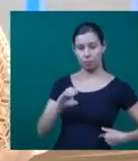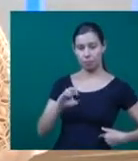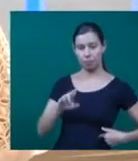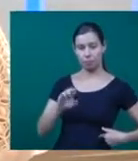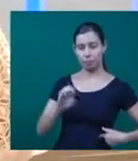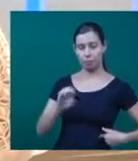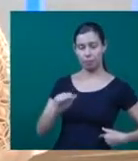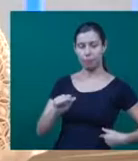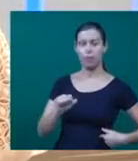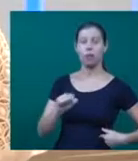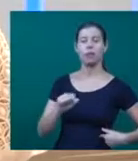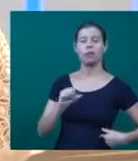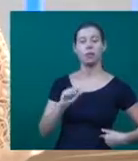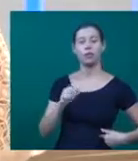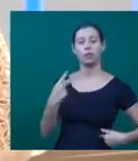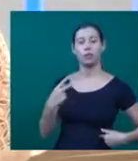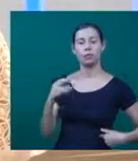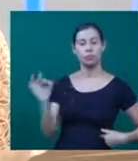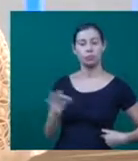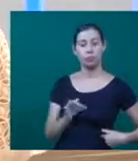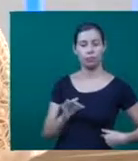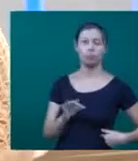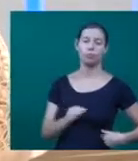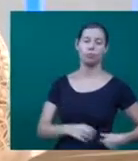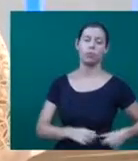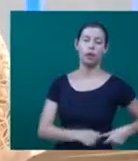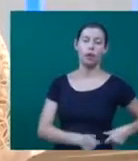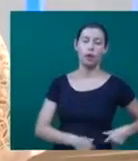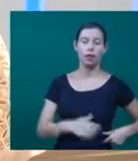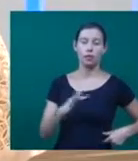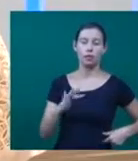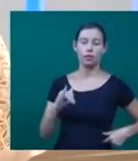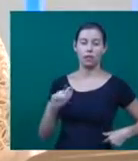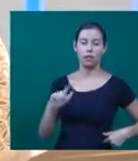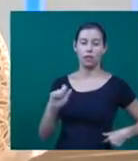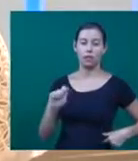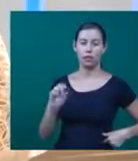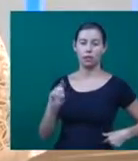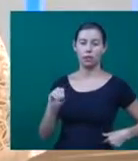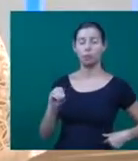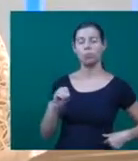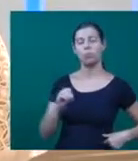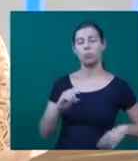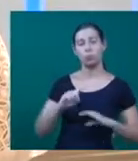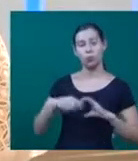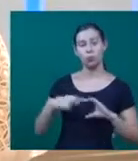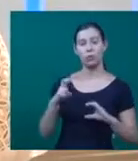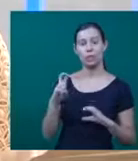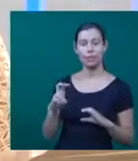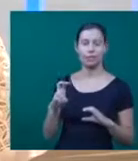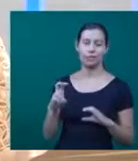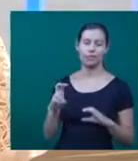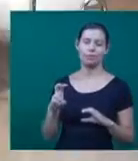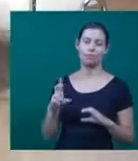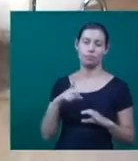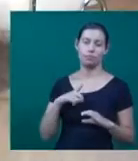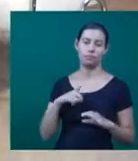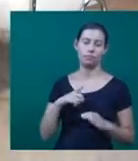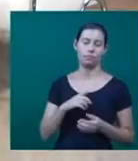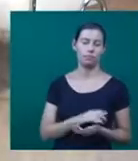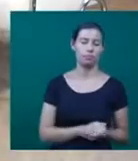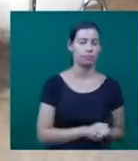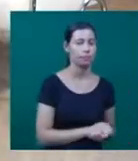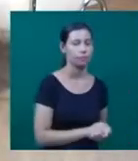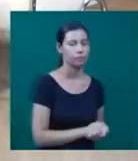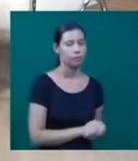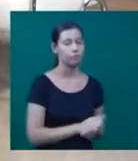e o câncer de fígado, no mundo, ele é a quinta causa de câncer. São tumores mais incomuns. Em relação ao